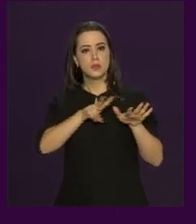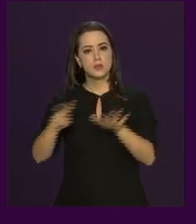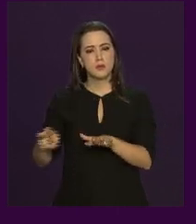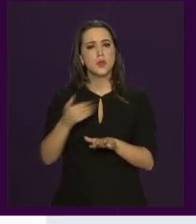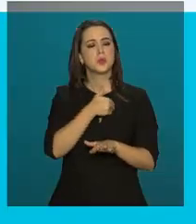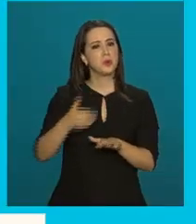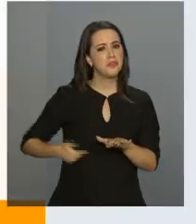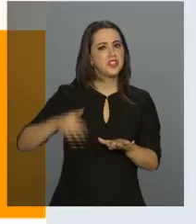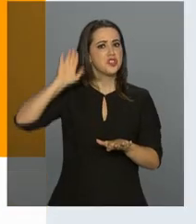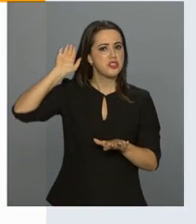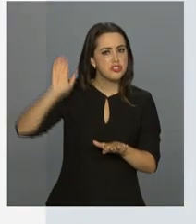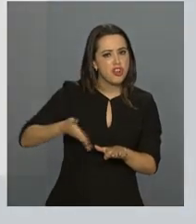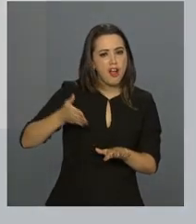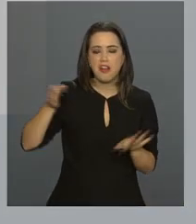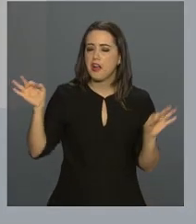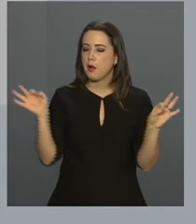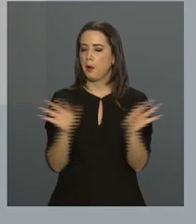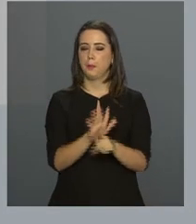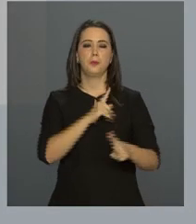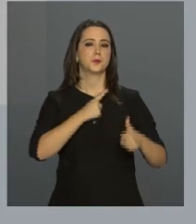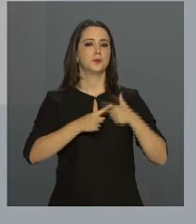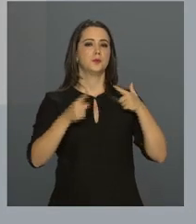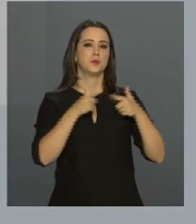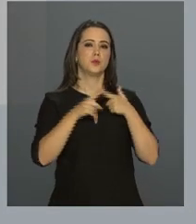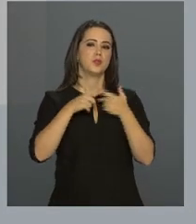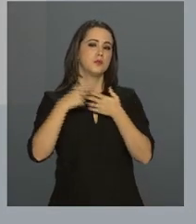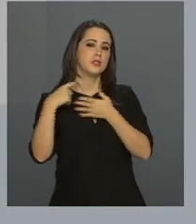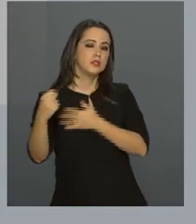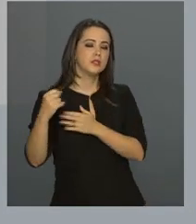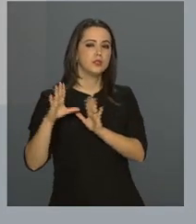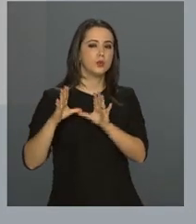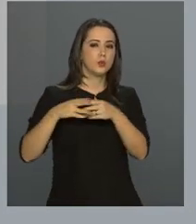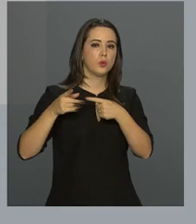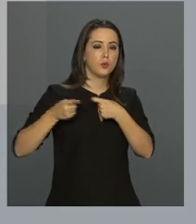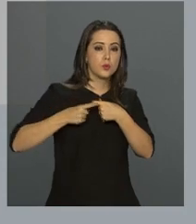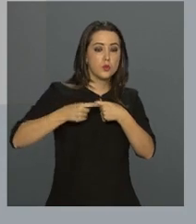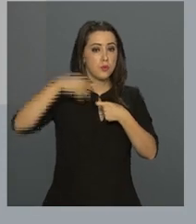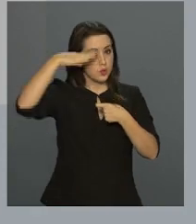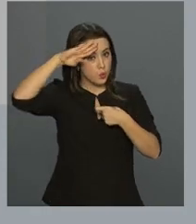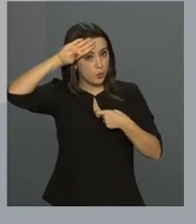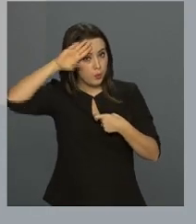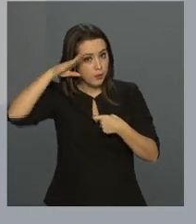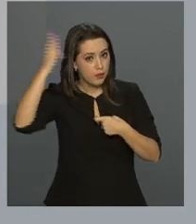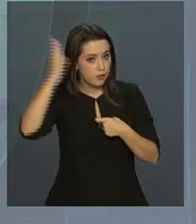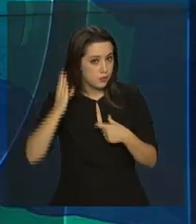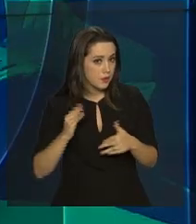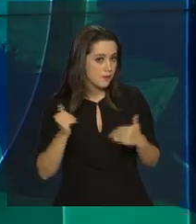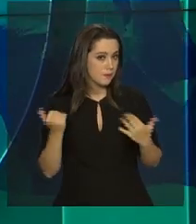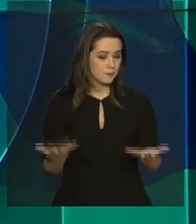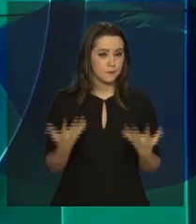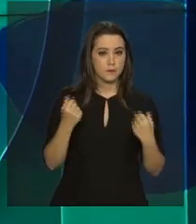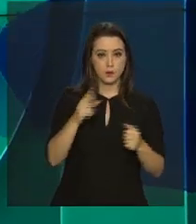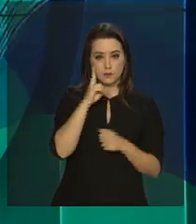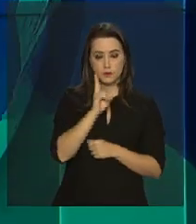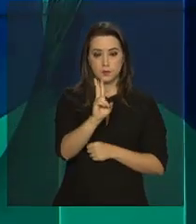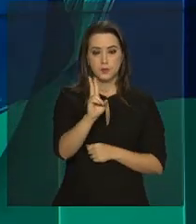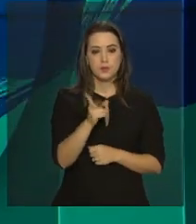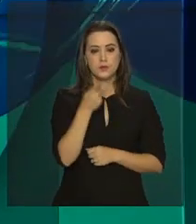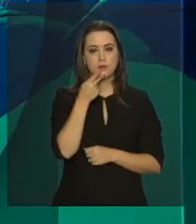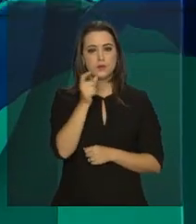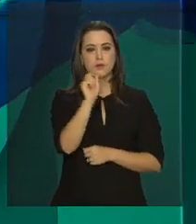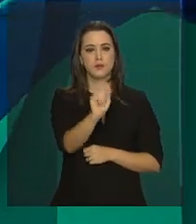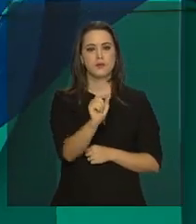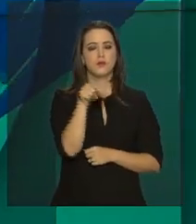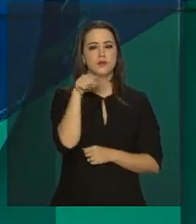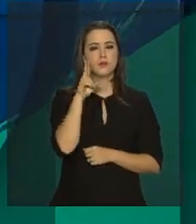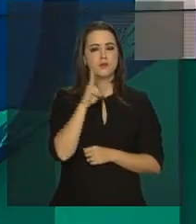o Governo Federal resolveu o problema da saída dos médicos cubanos do programa Mais Médicos. Vamos assistir um trechinho do que